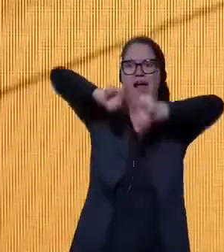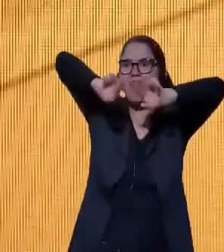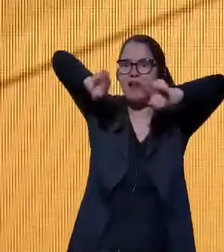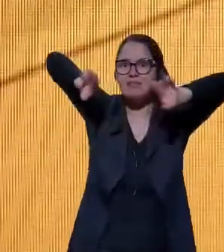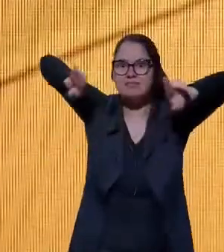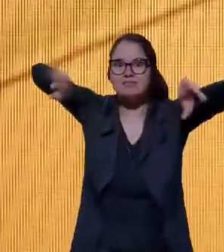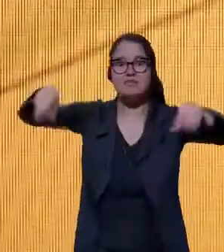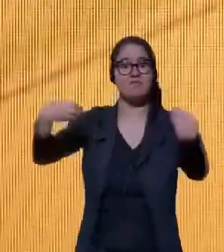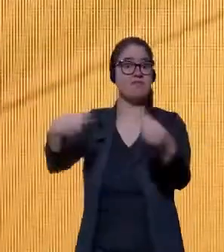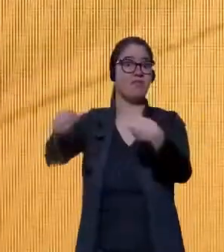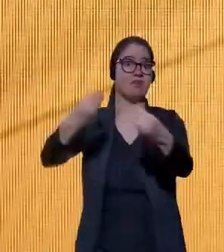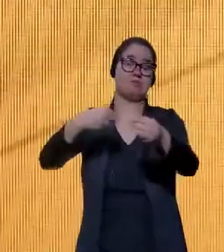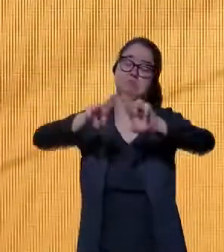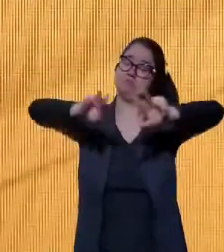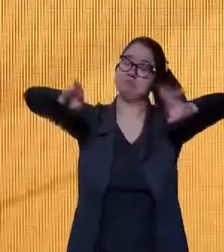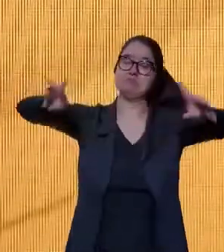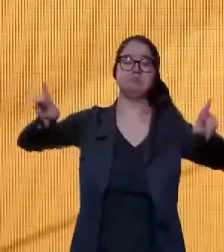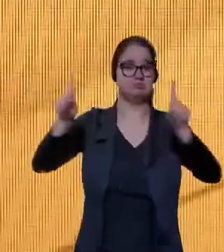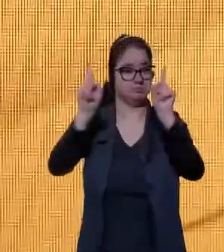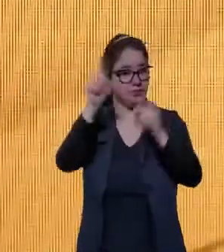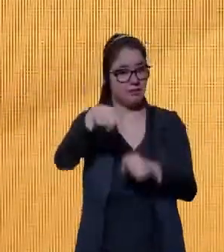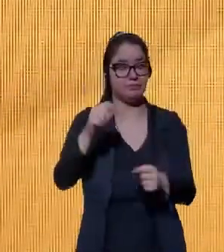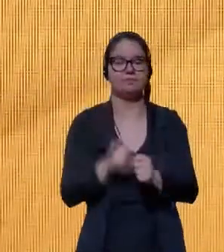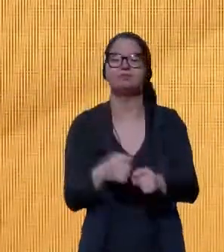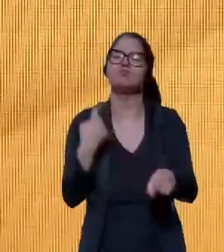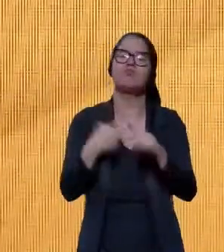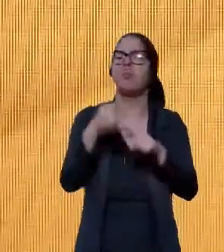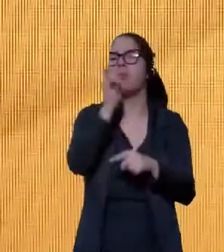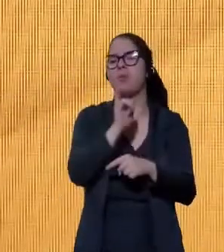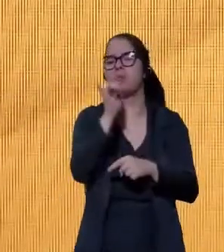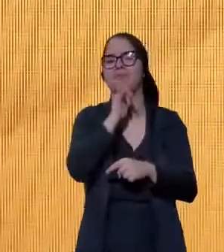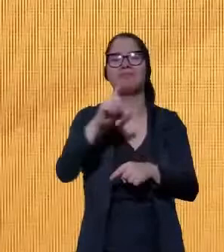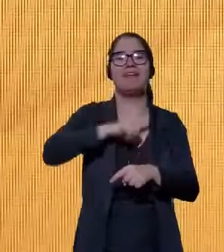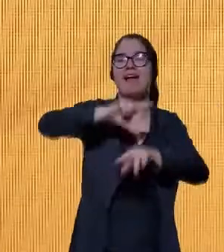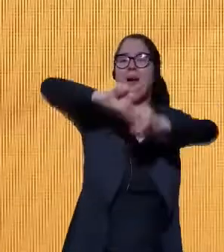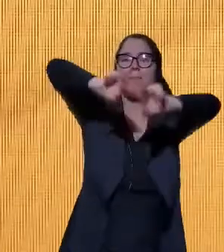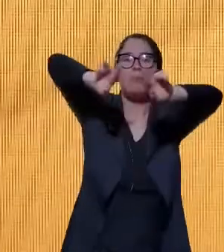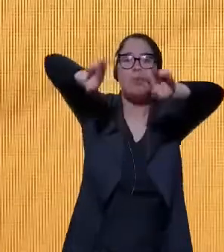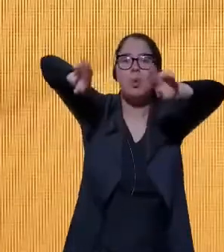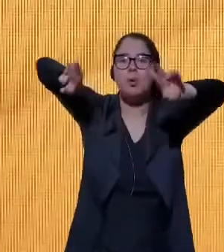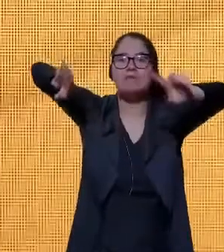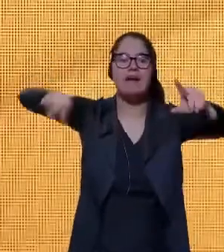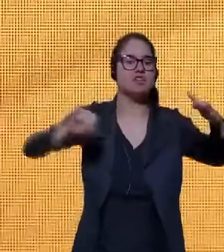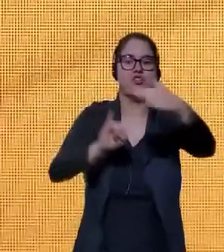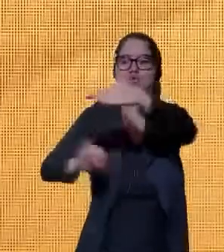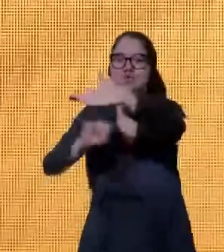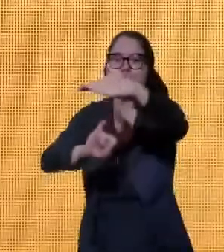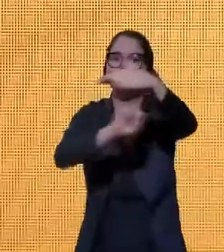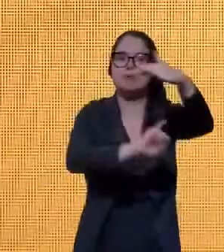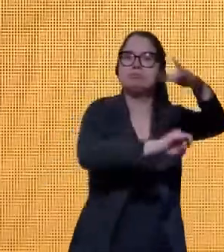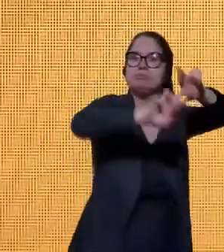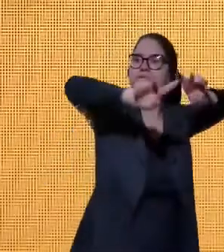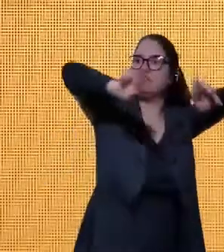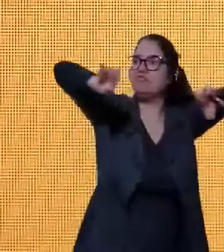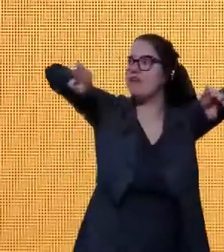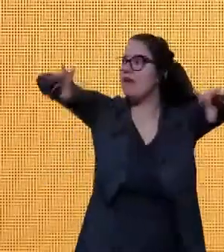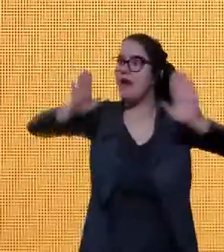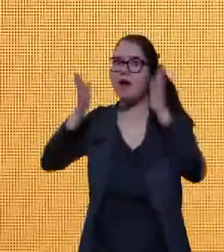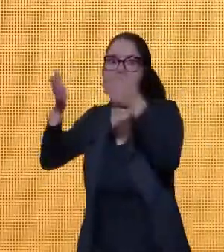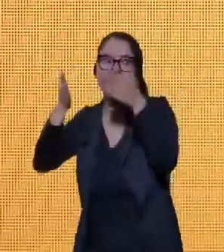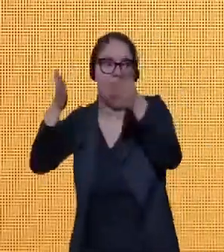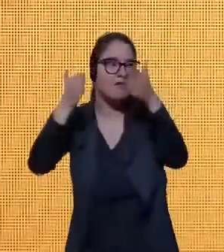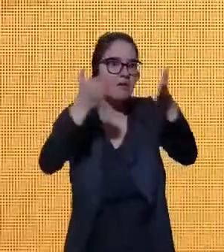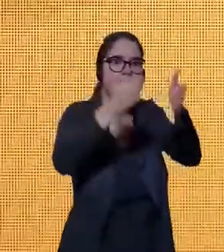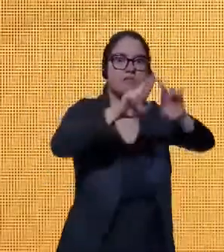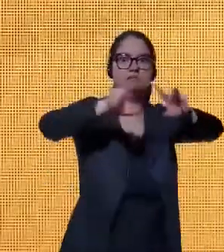capilaridade. Existe alto nível de heterogeneidade entre as instituições, que, apesar de